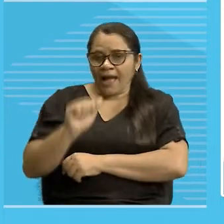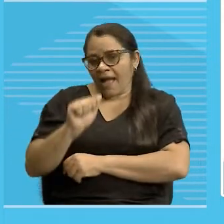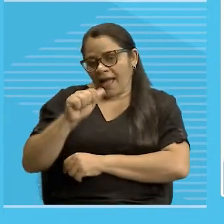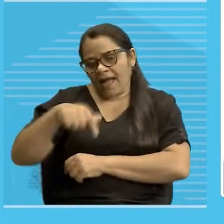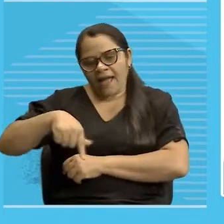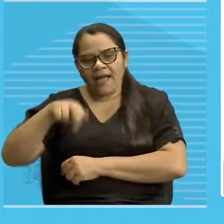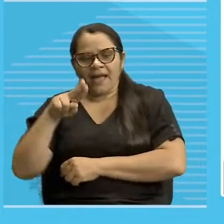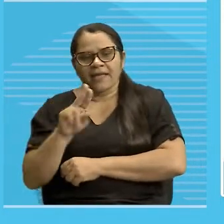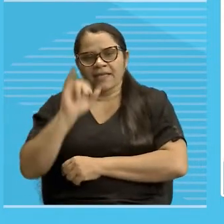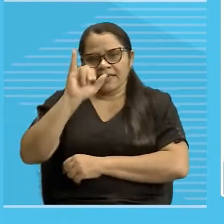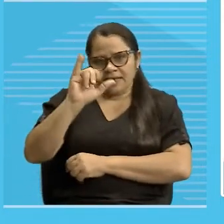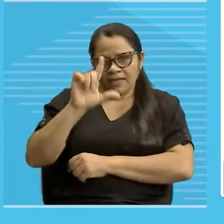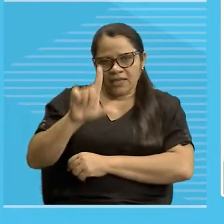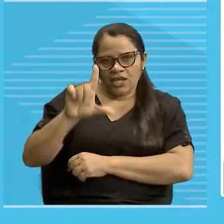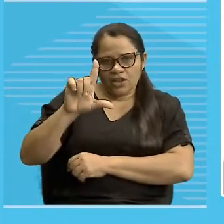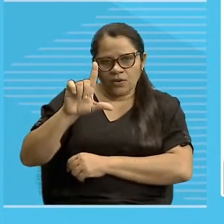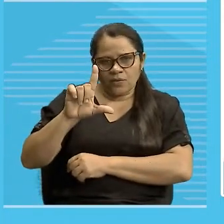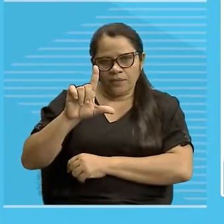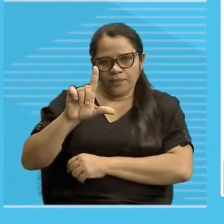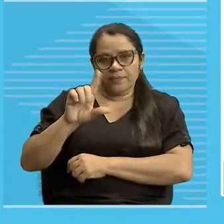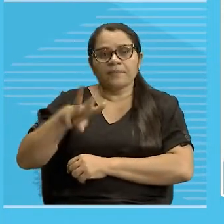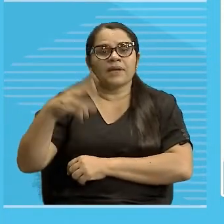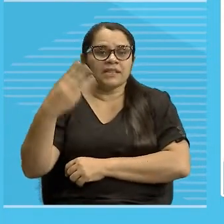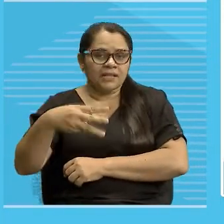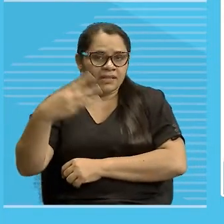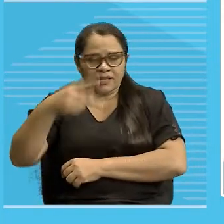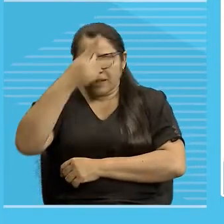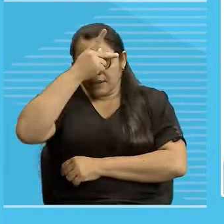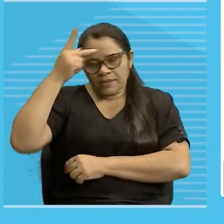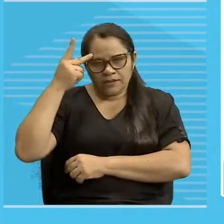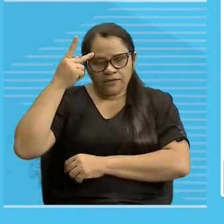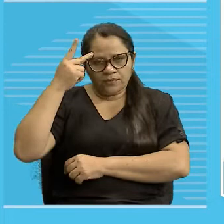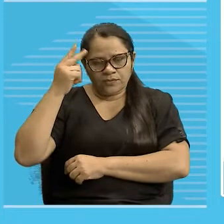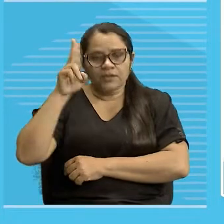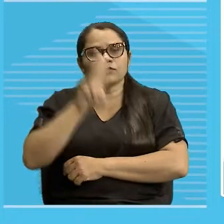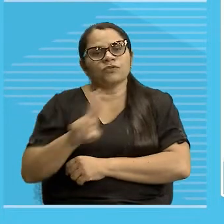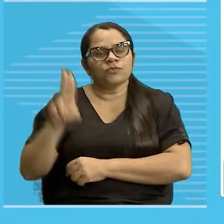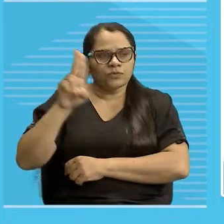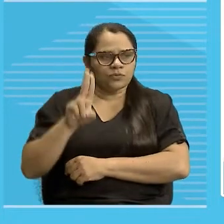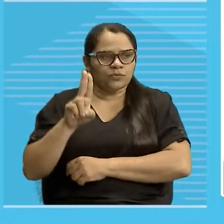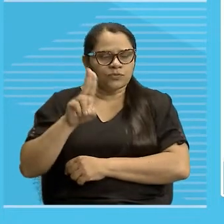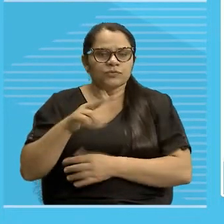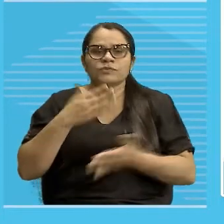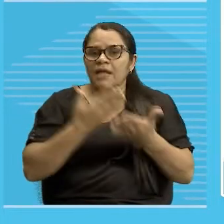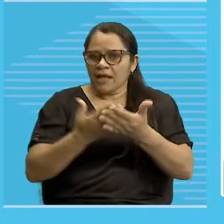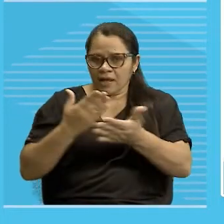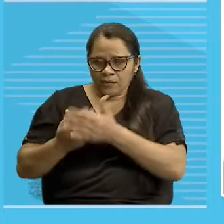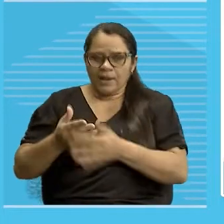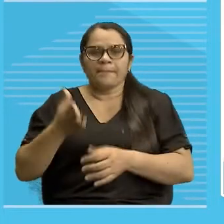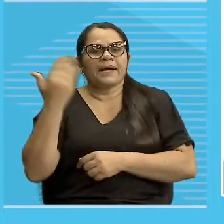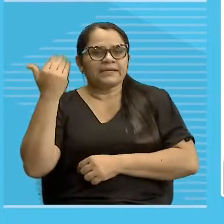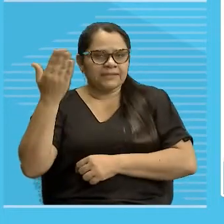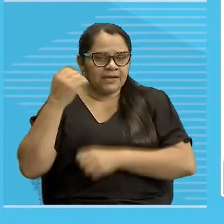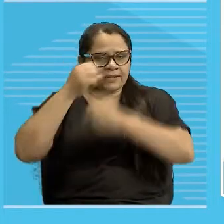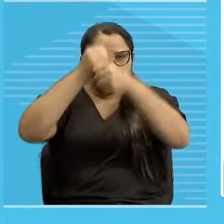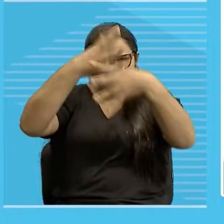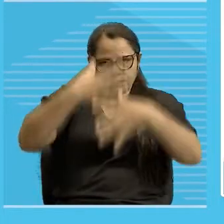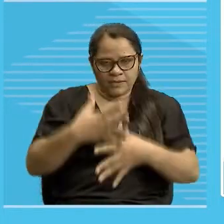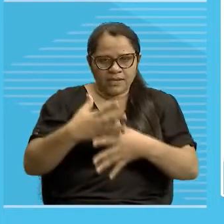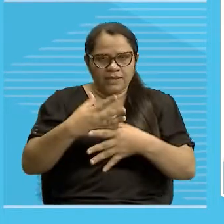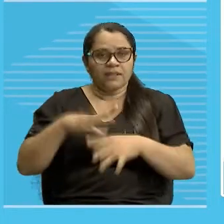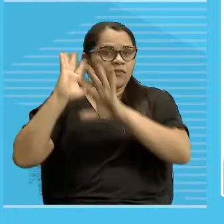Aqueles mesmos usos que a gente conversou sobre a aula passada, tá claro que a Tia Flavinha vai recapitular agora para você.